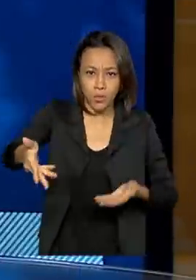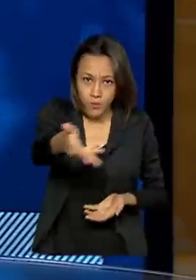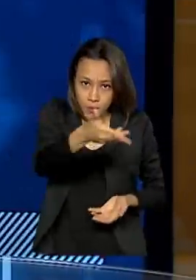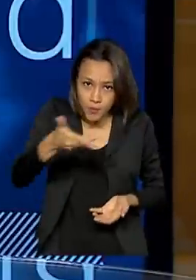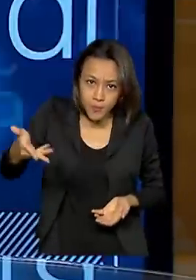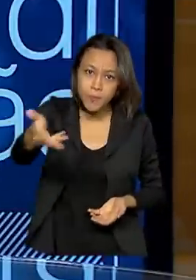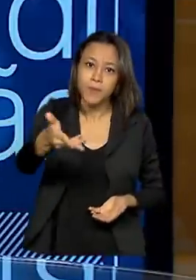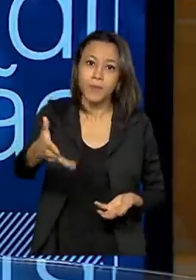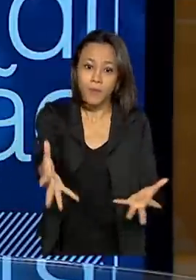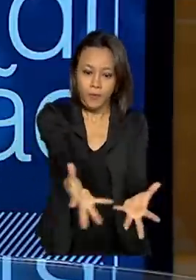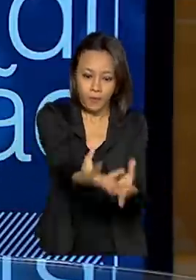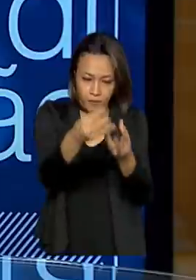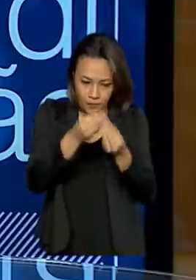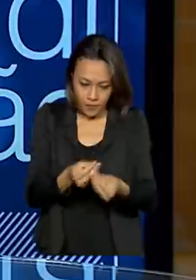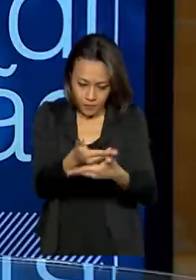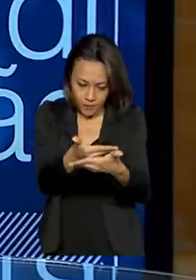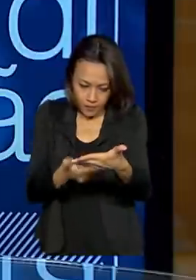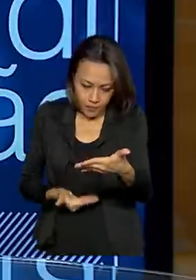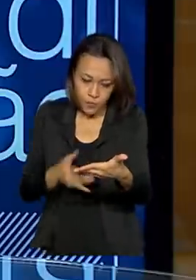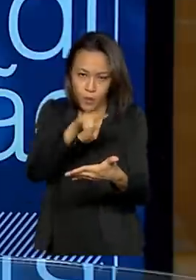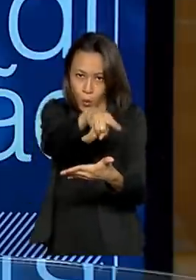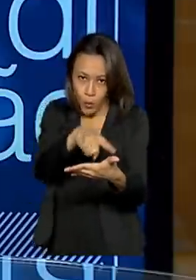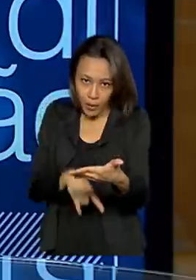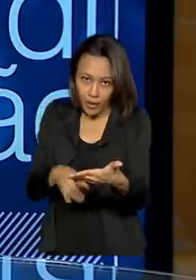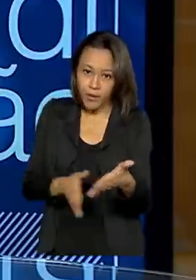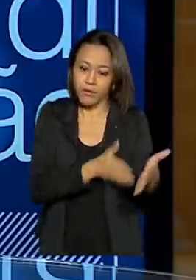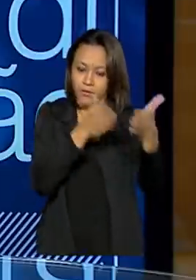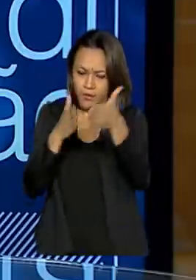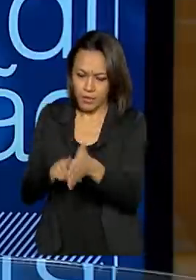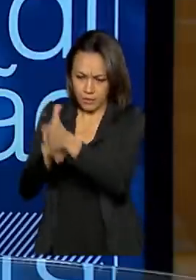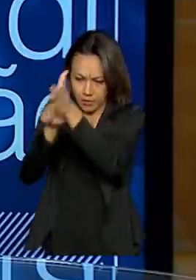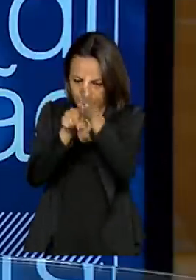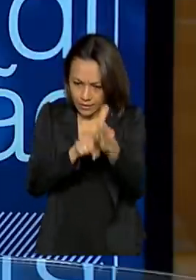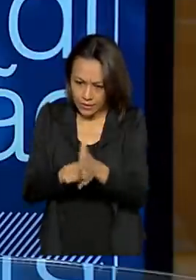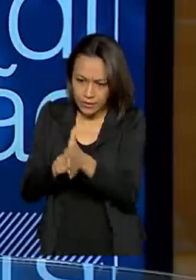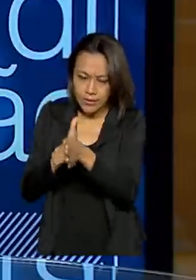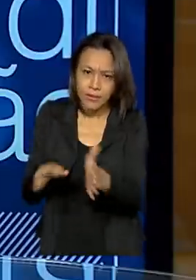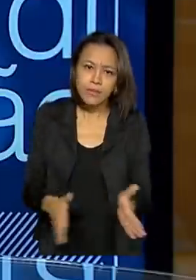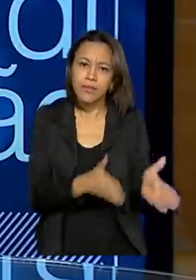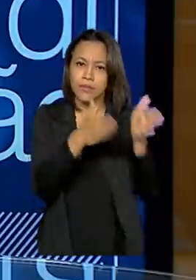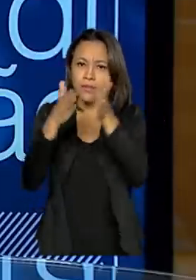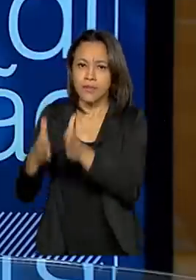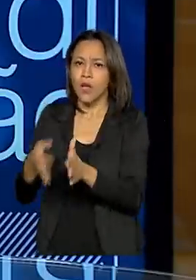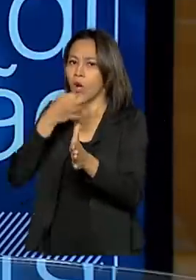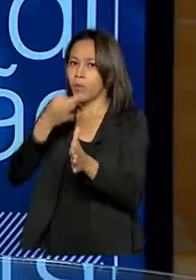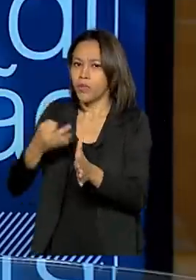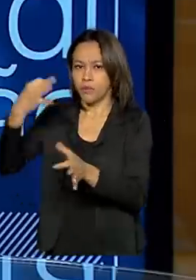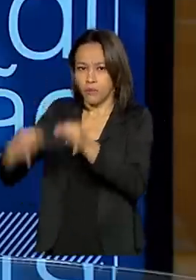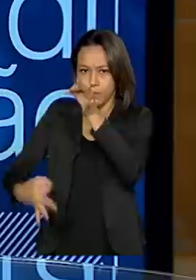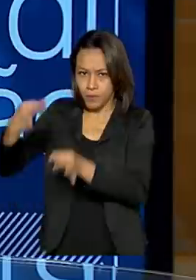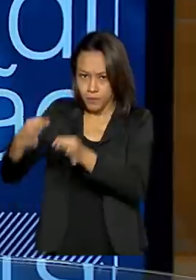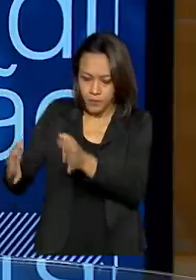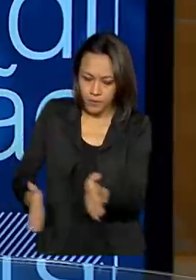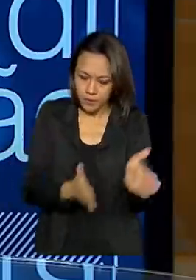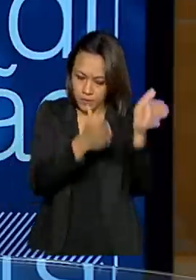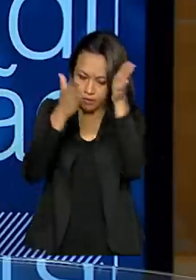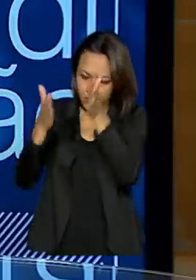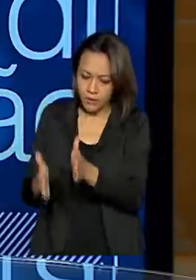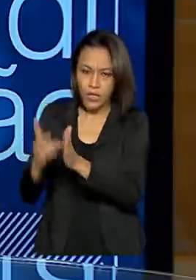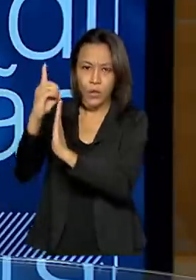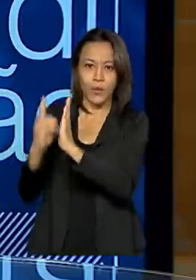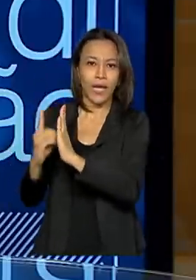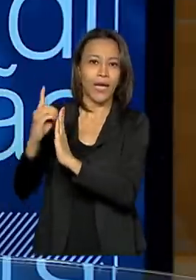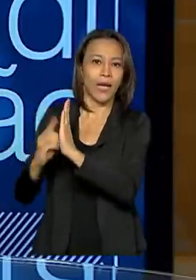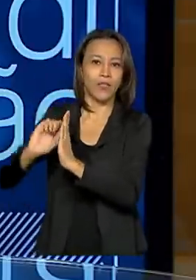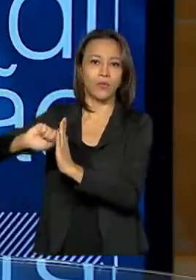publicação do R-CID, os estudos que são feitos, a declaração pelo ministro da Justiça e o decreto homologatório pelo presidente